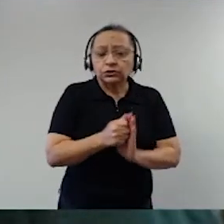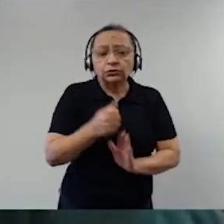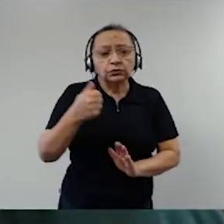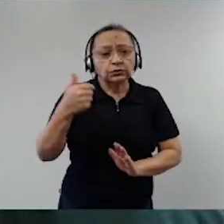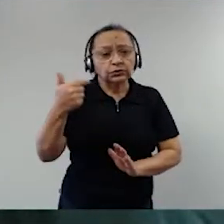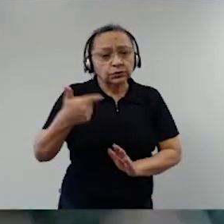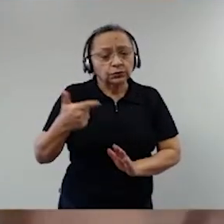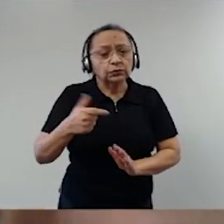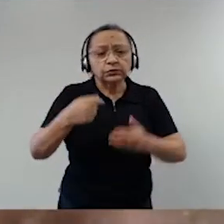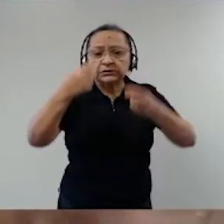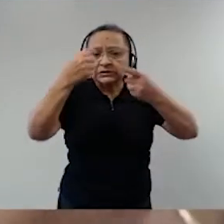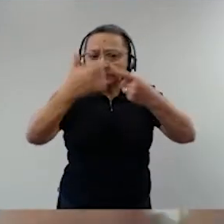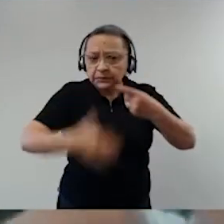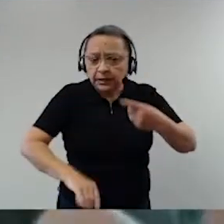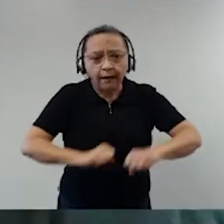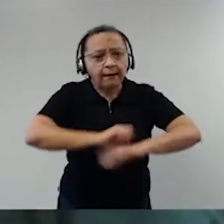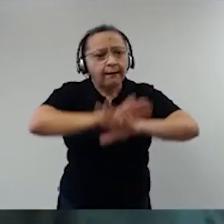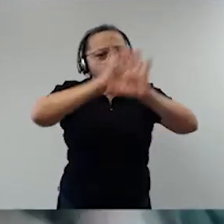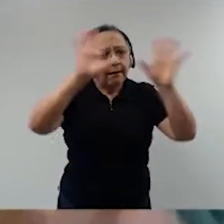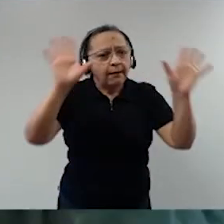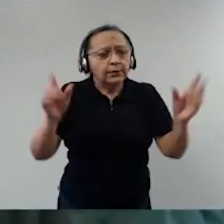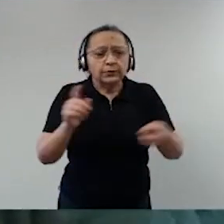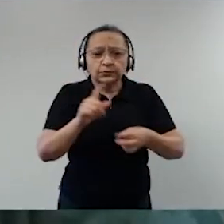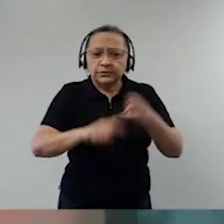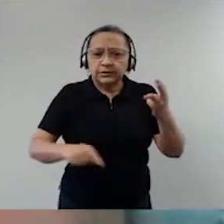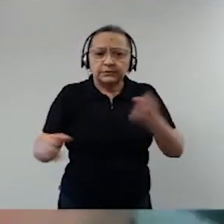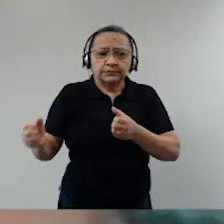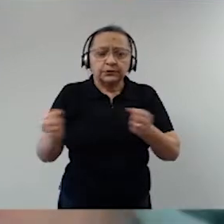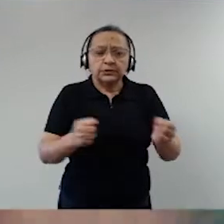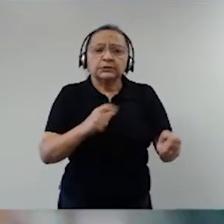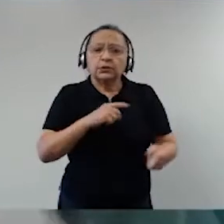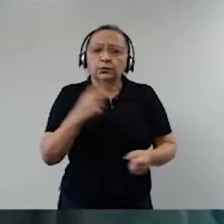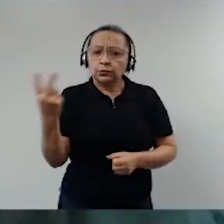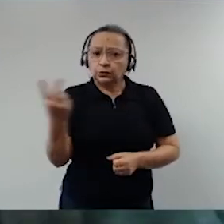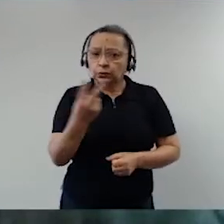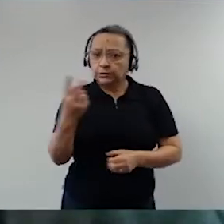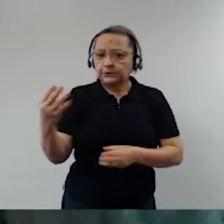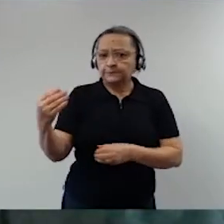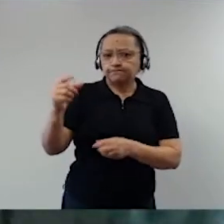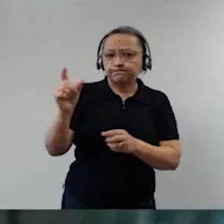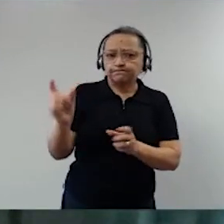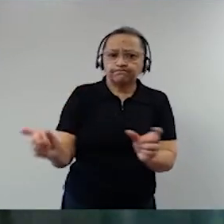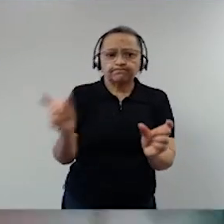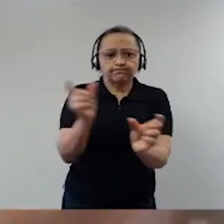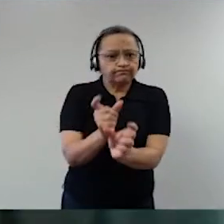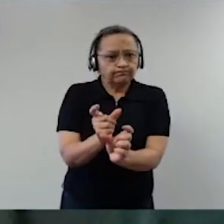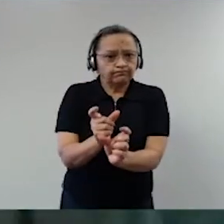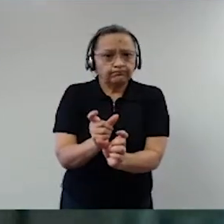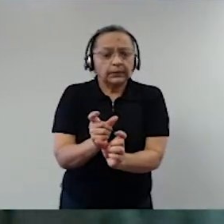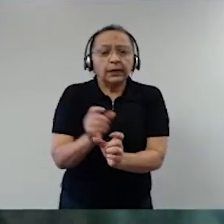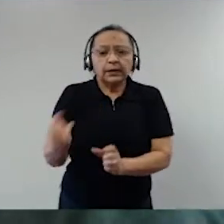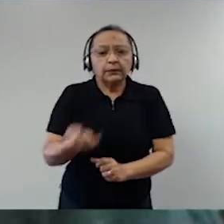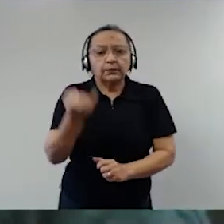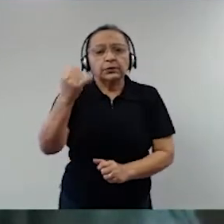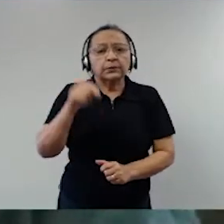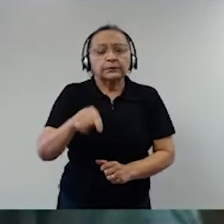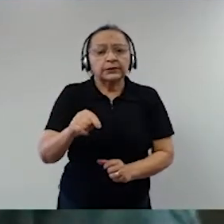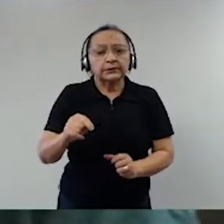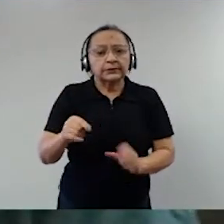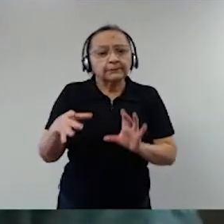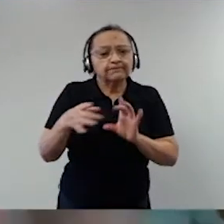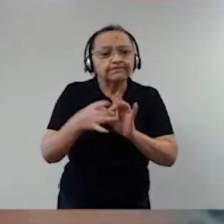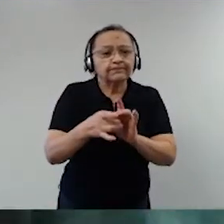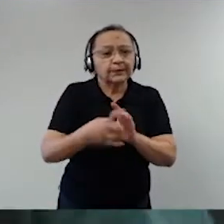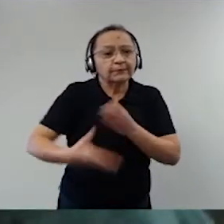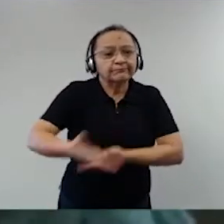que os poderes têm que ser, são dois adjetivos absolutamente fundamentais para se entender.